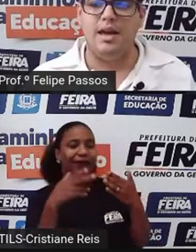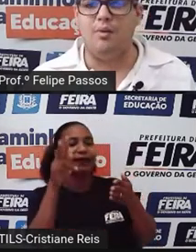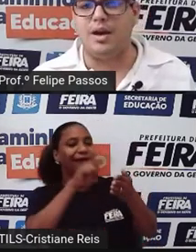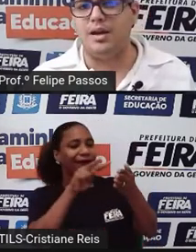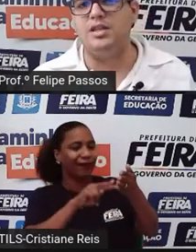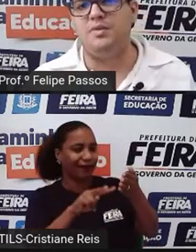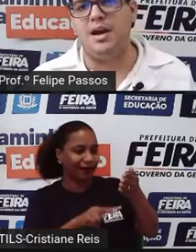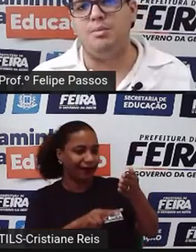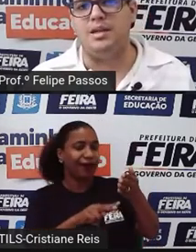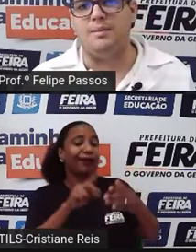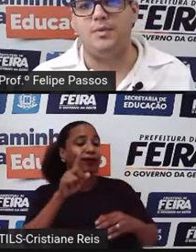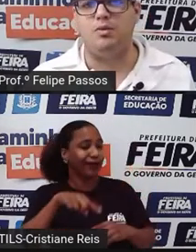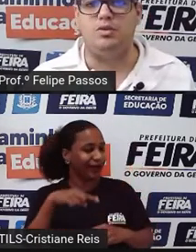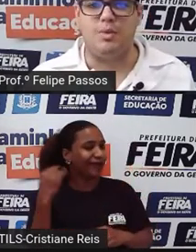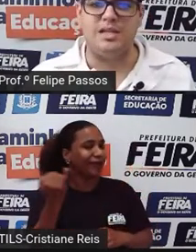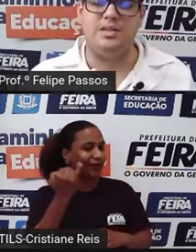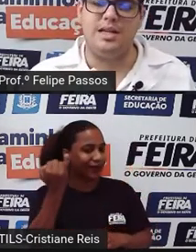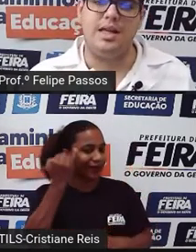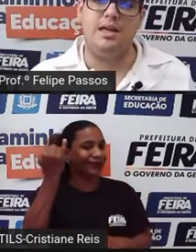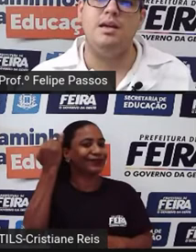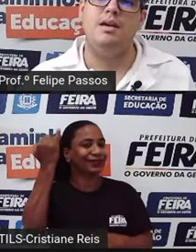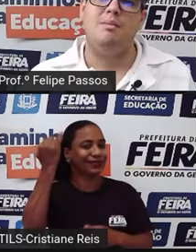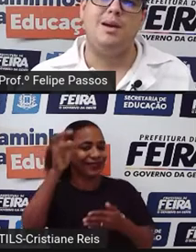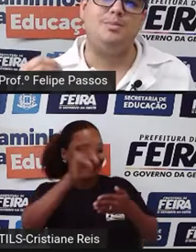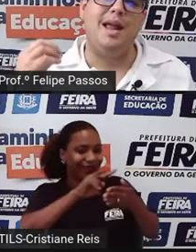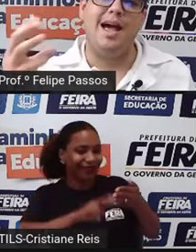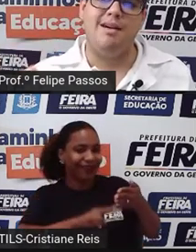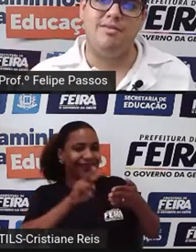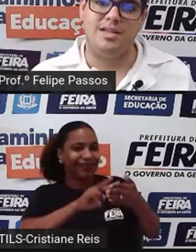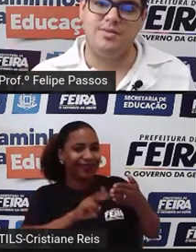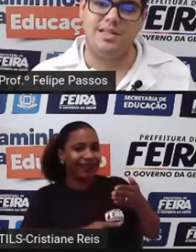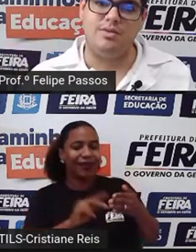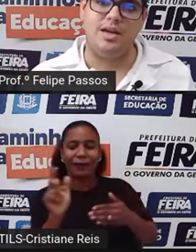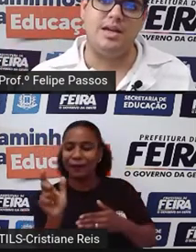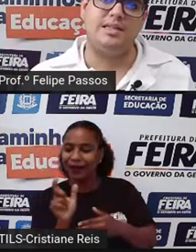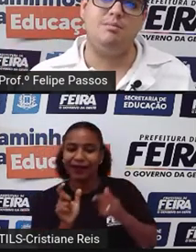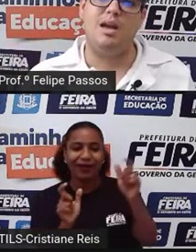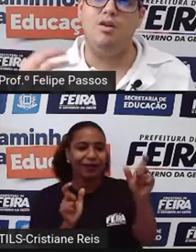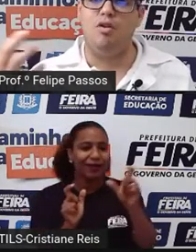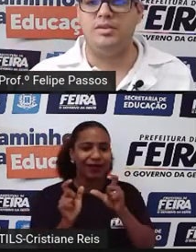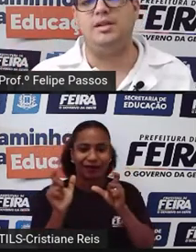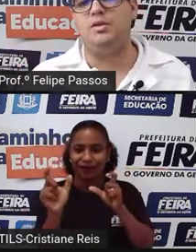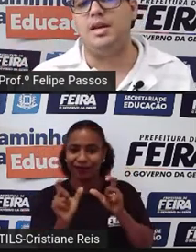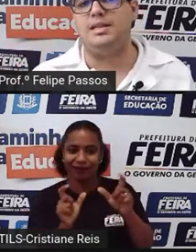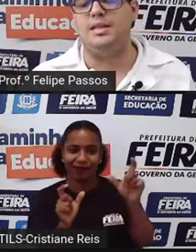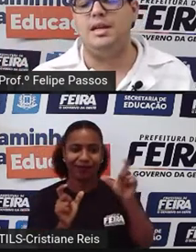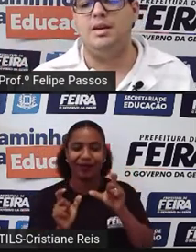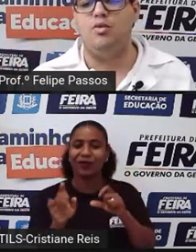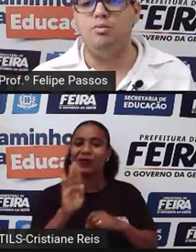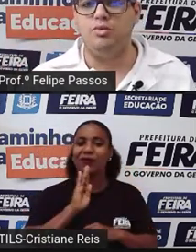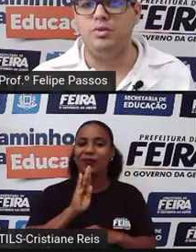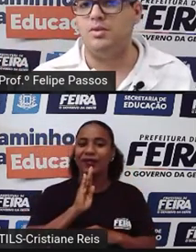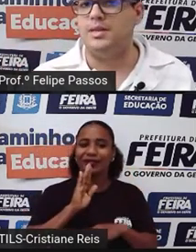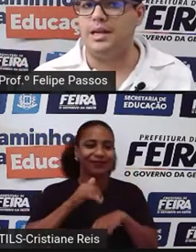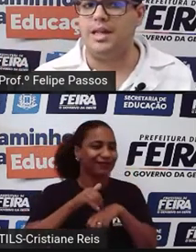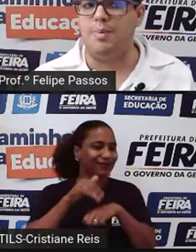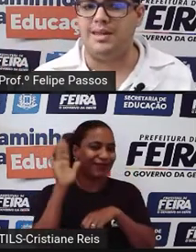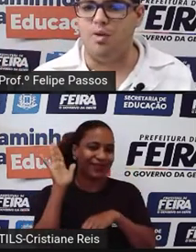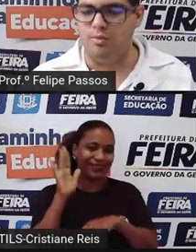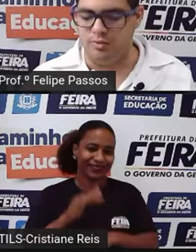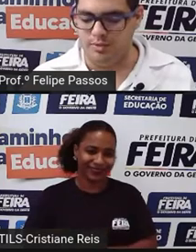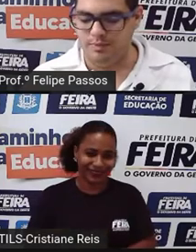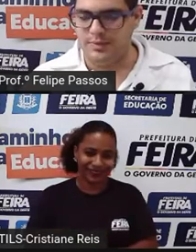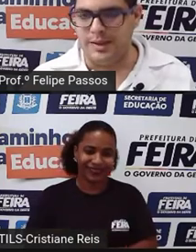é uma grande ferramenta. Quanto mais você lê, mais palavras você conhece, melhor você conhece o mundo e consegue